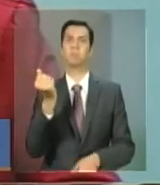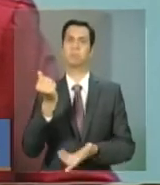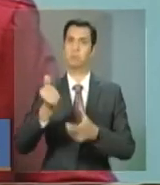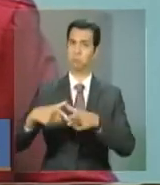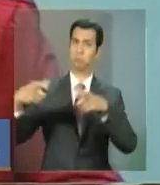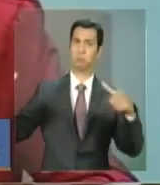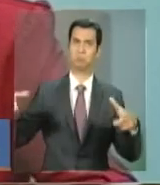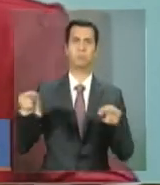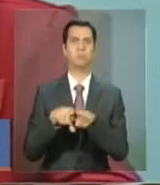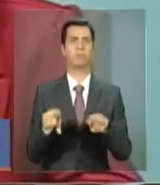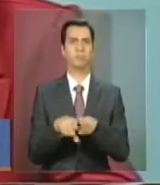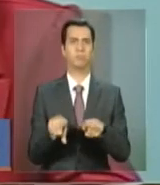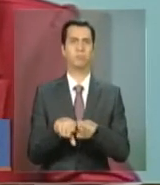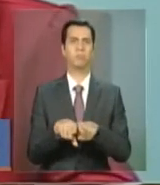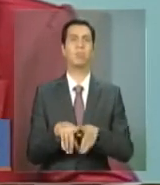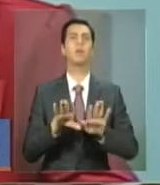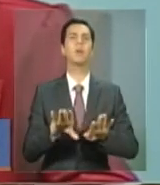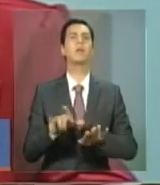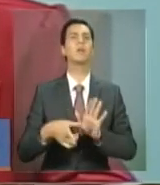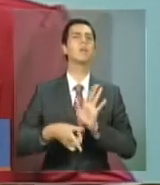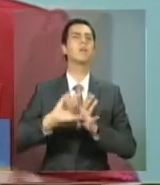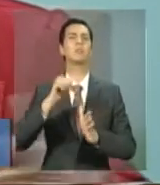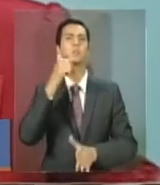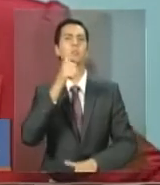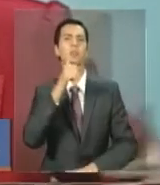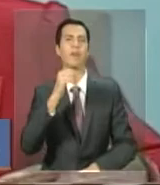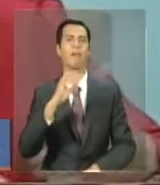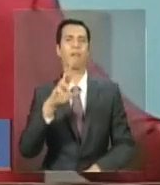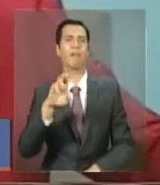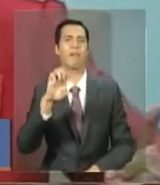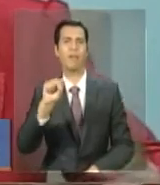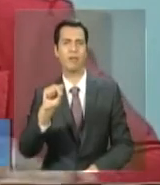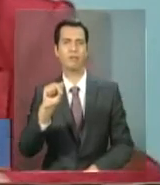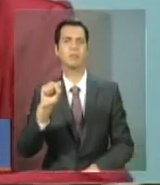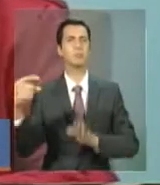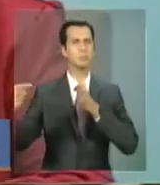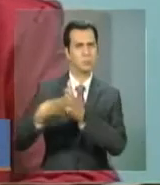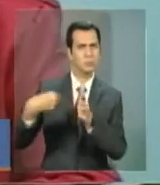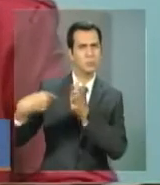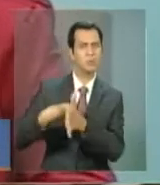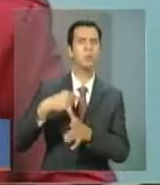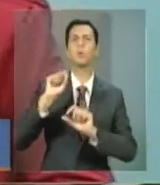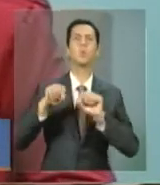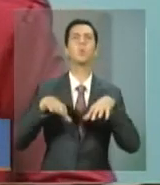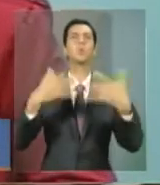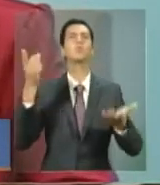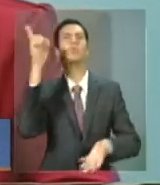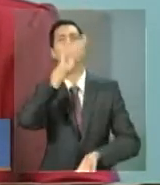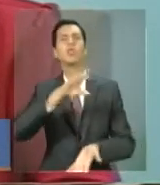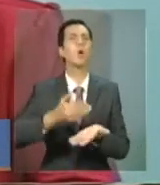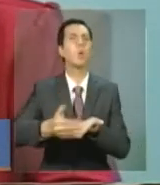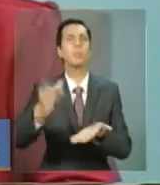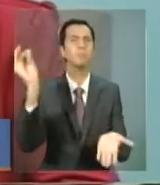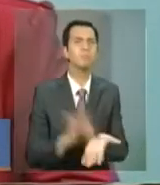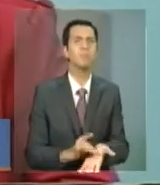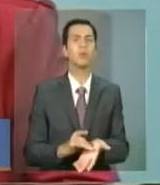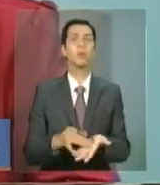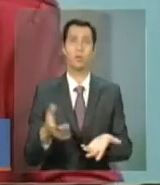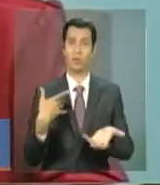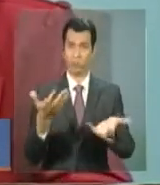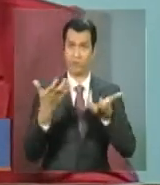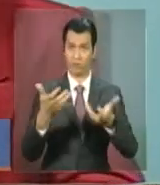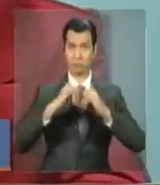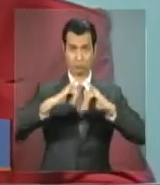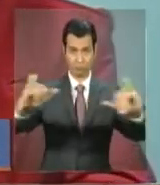do CRAS 1 nos perguntou, quando era que ia começar, de fato. E eu queria lembrar a rede